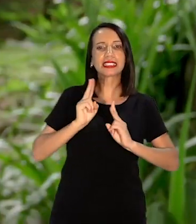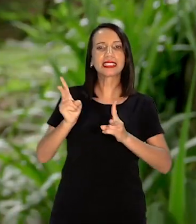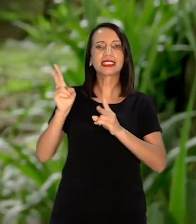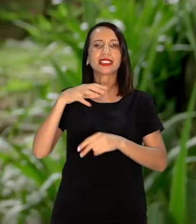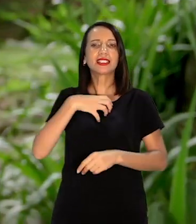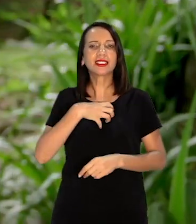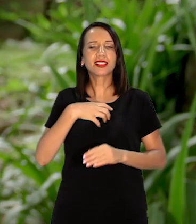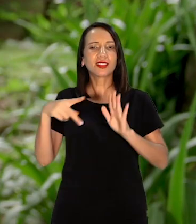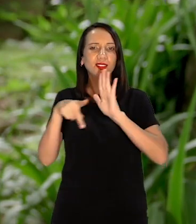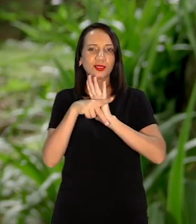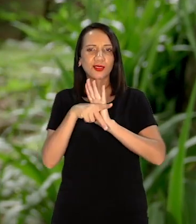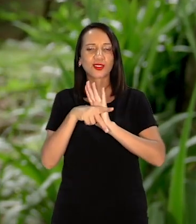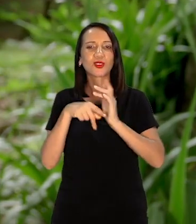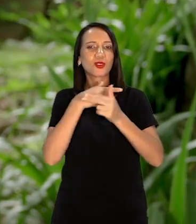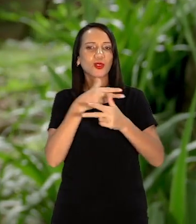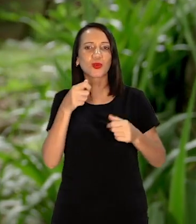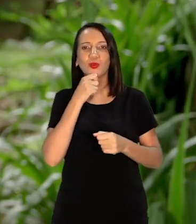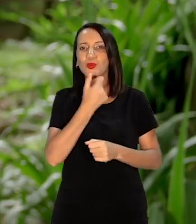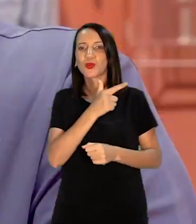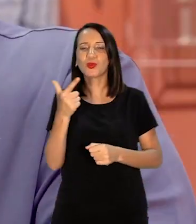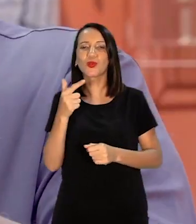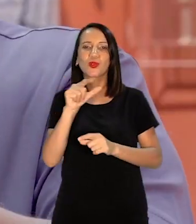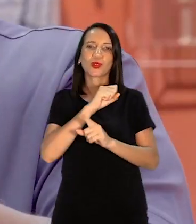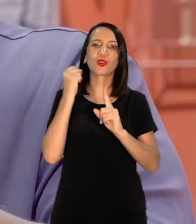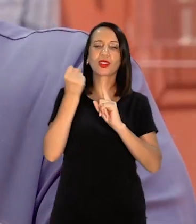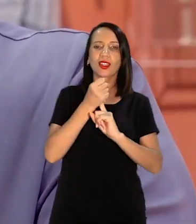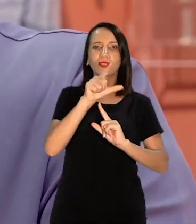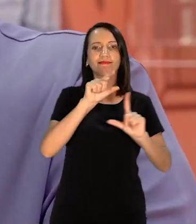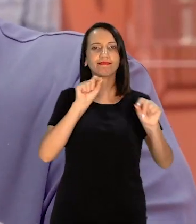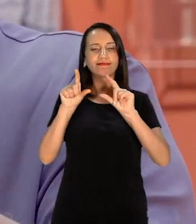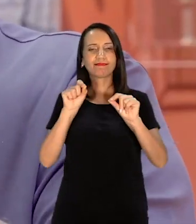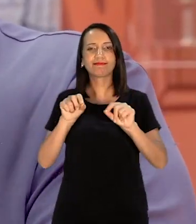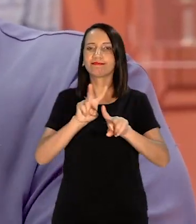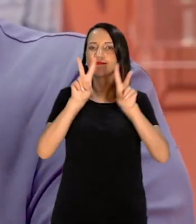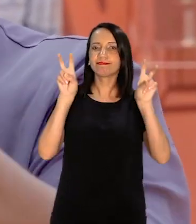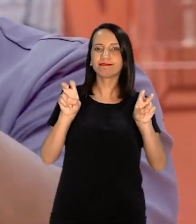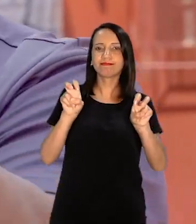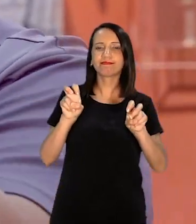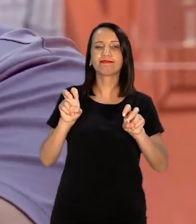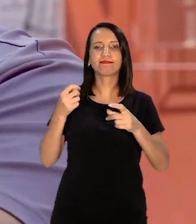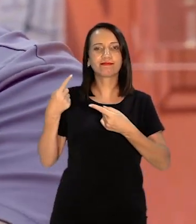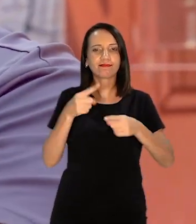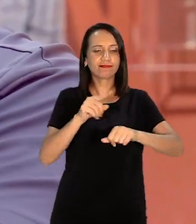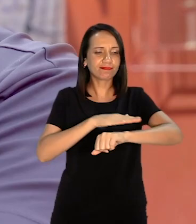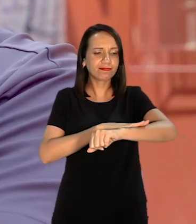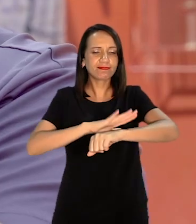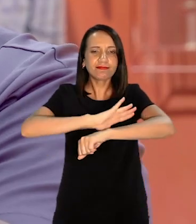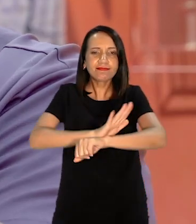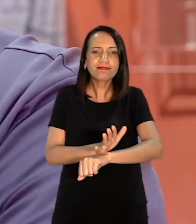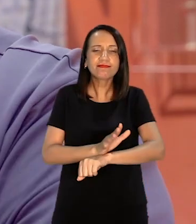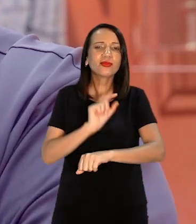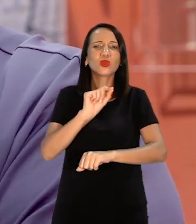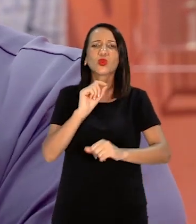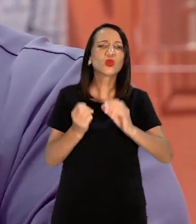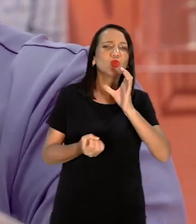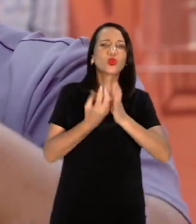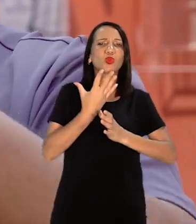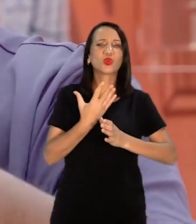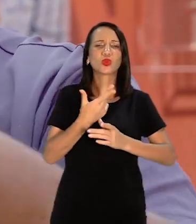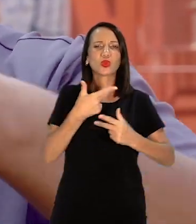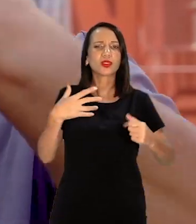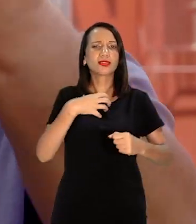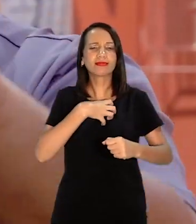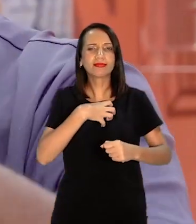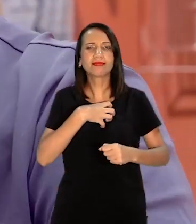sentindo pertencentes Coisa que a sociedade exclui Você pega a questão do combate ao racismo Que é a origem dele Ornelas põe o dedo em riste Combate ao